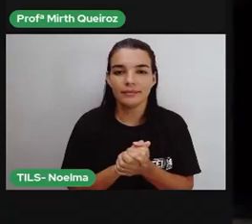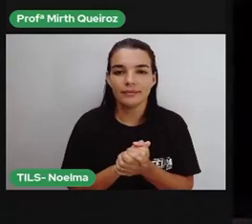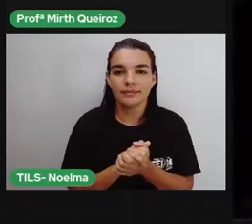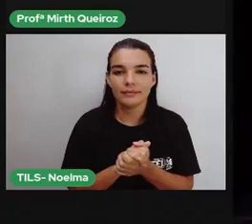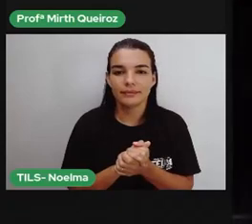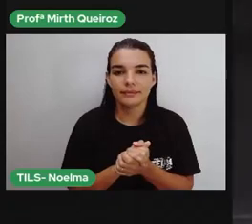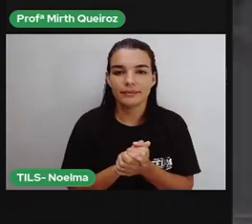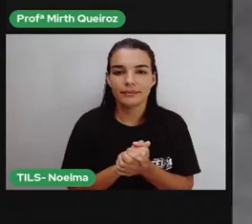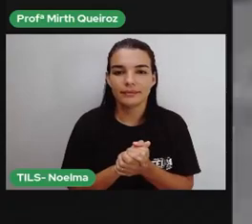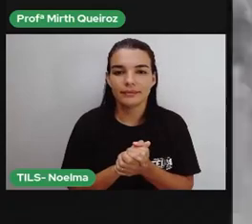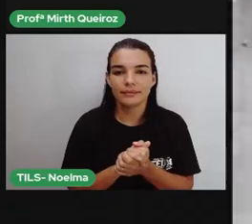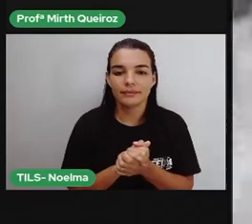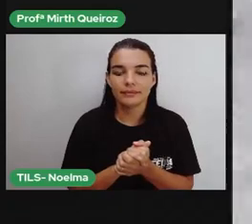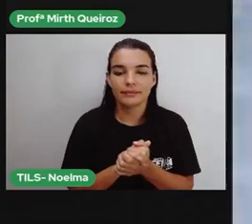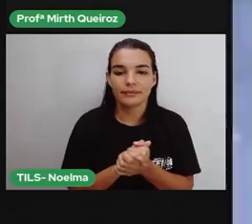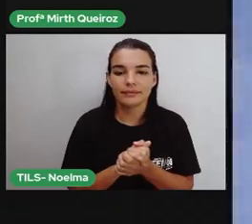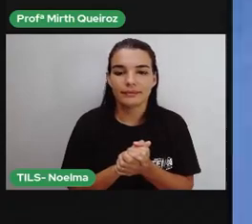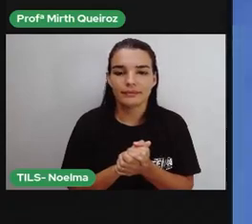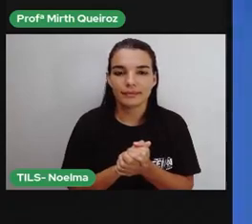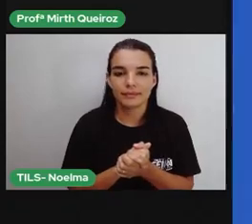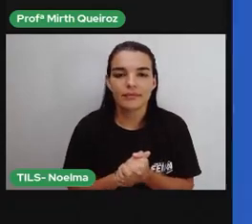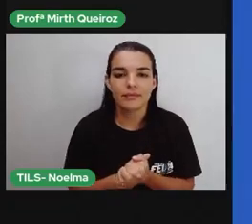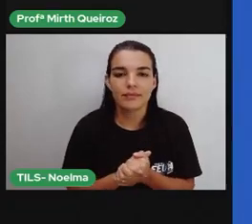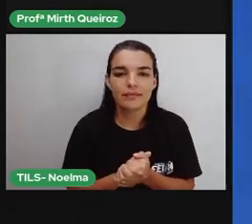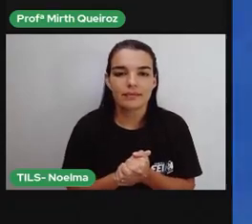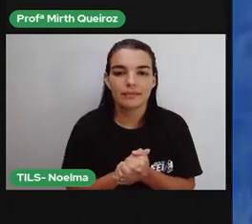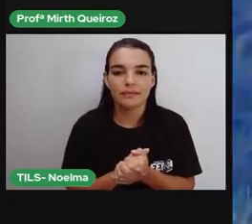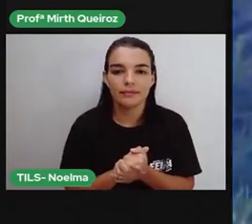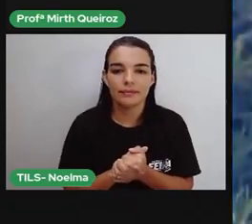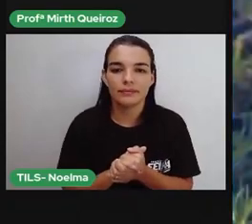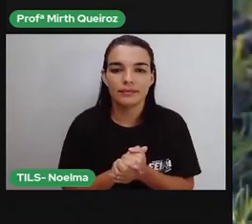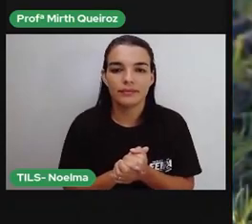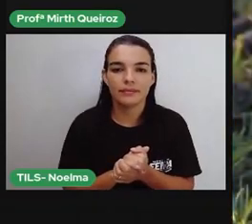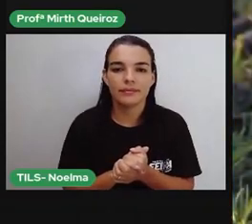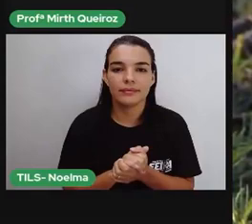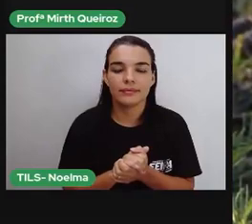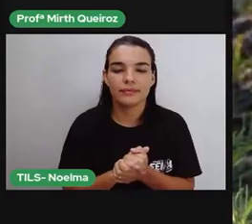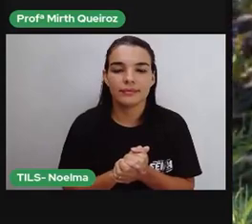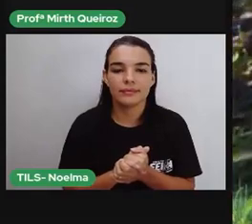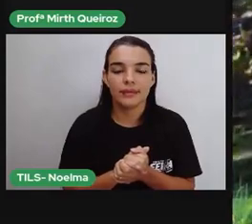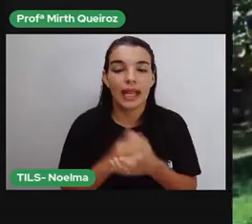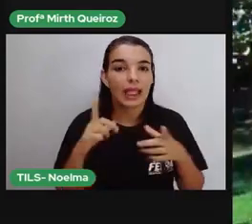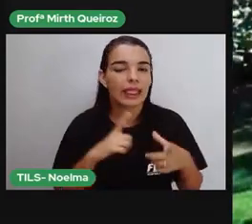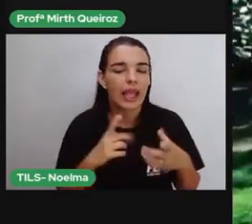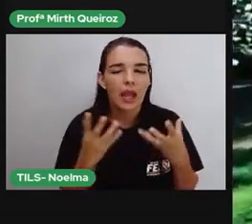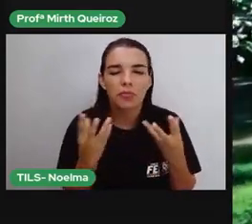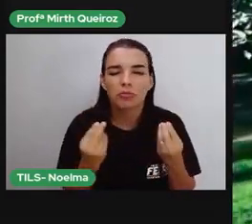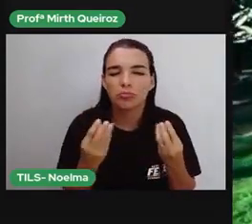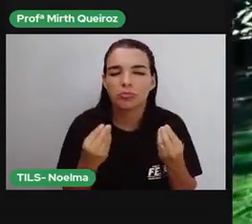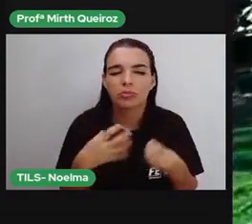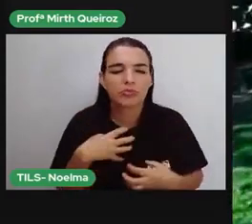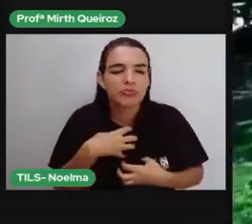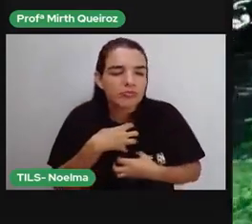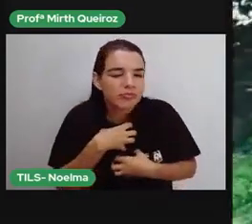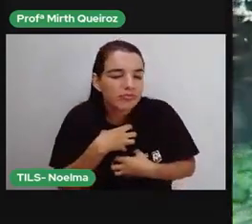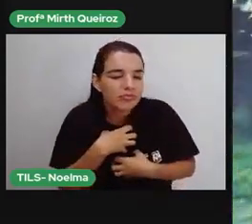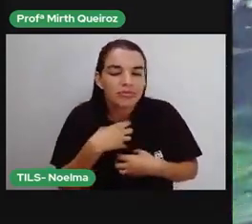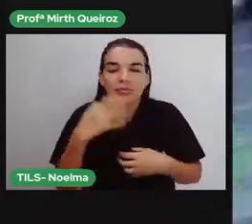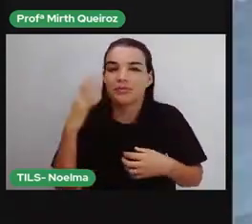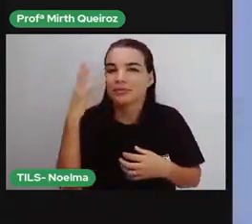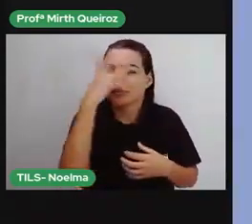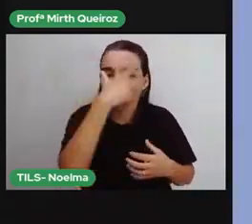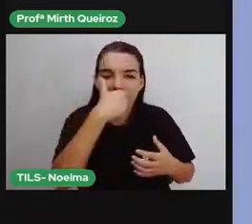O Pantanal não é apenas um. São muitos os jeitos, as paisagens,